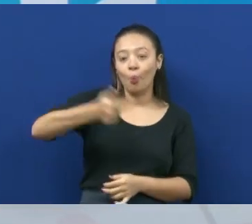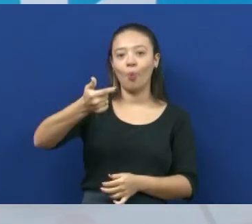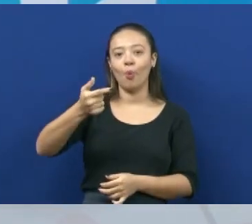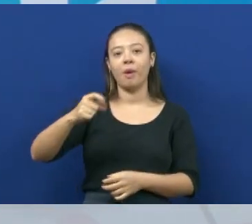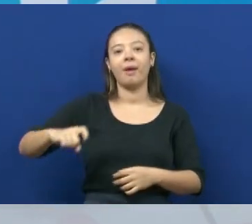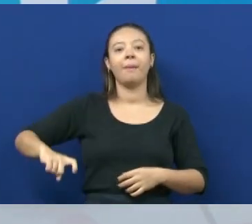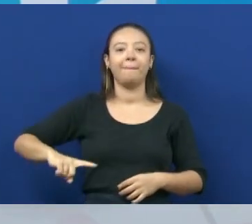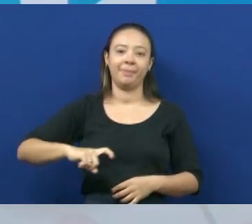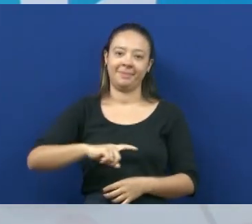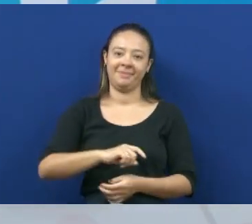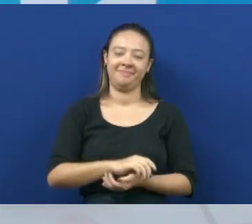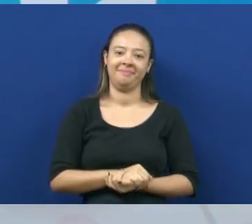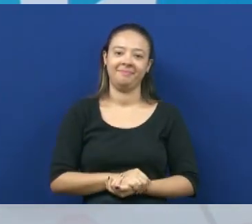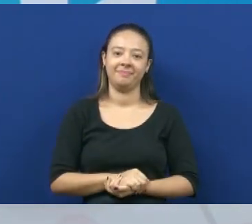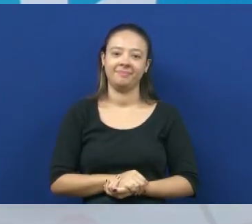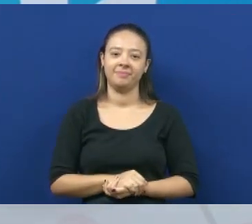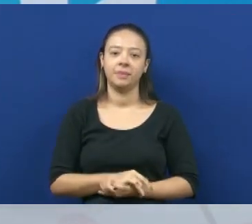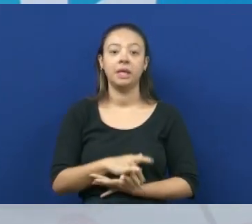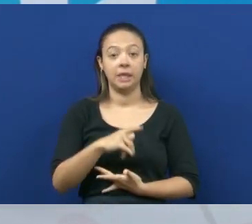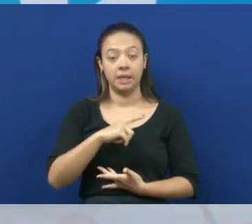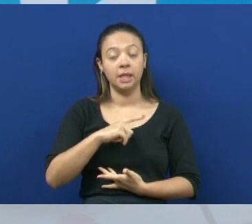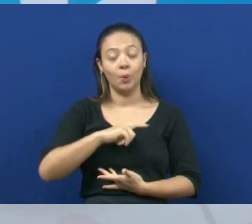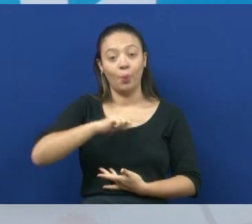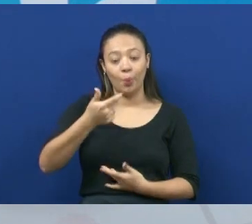transformada geneticamente? Sim.